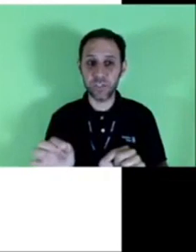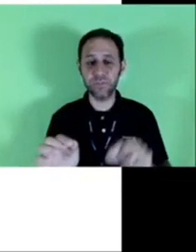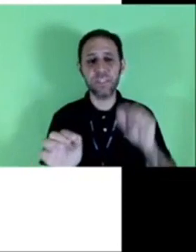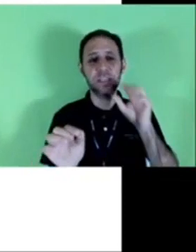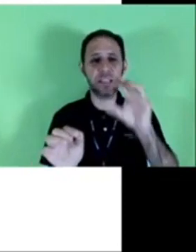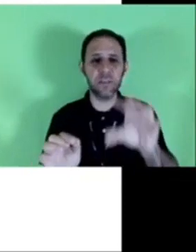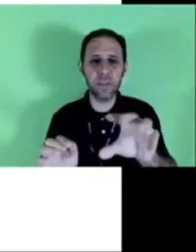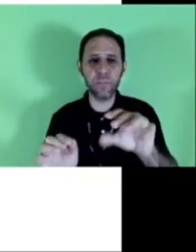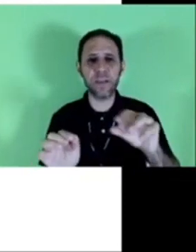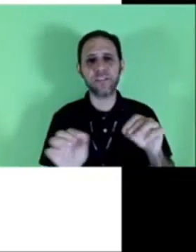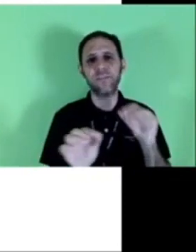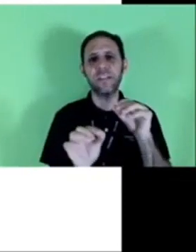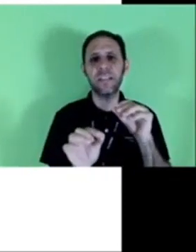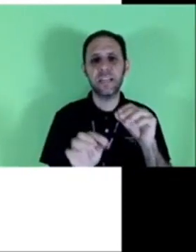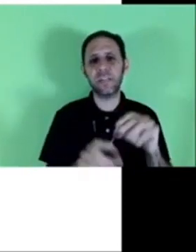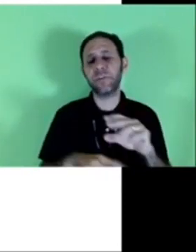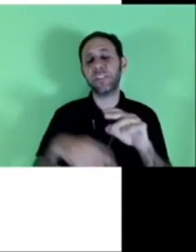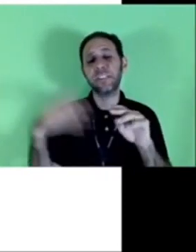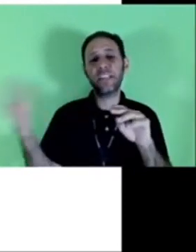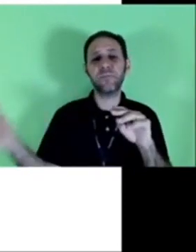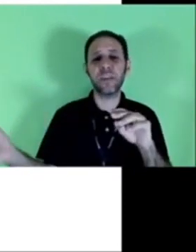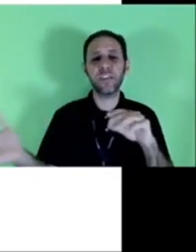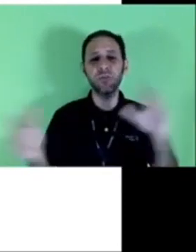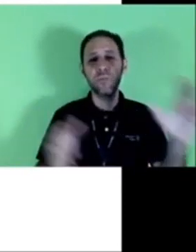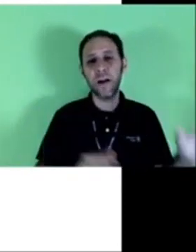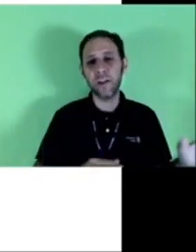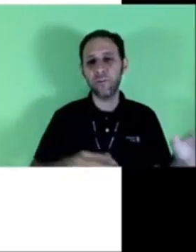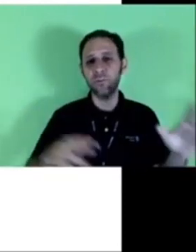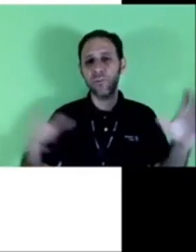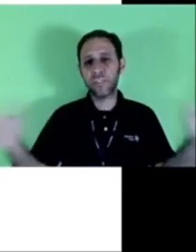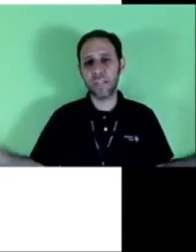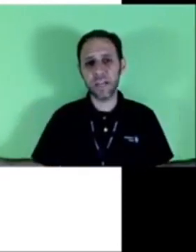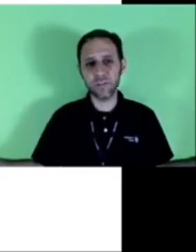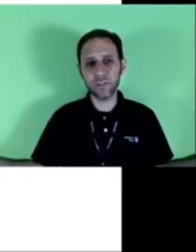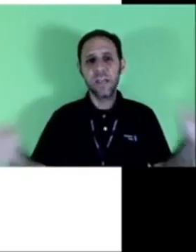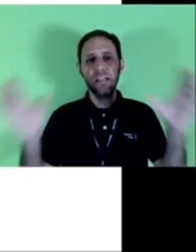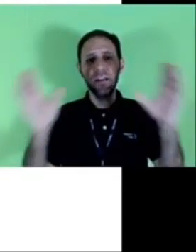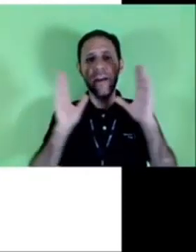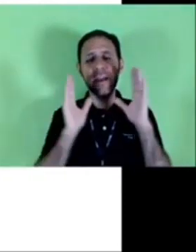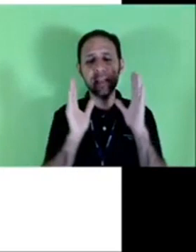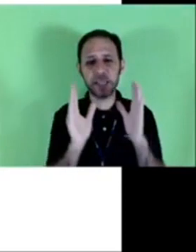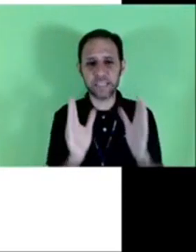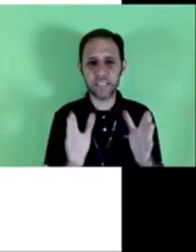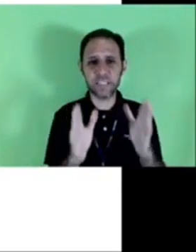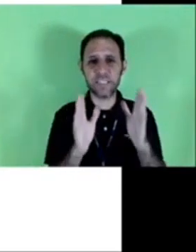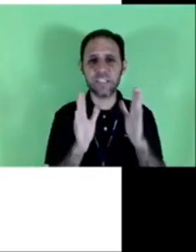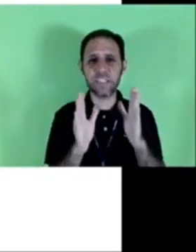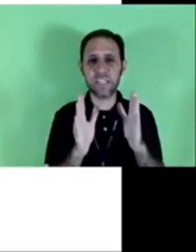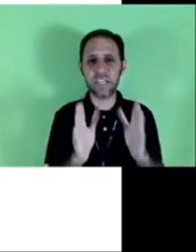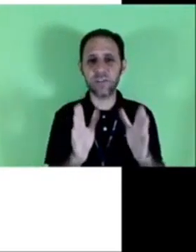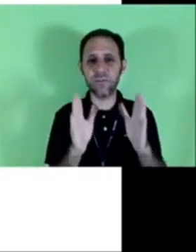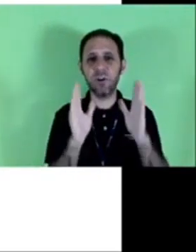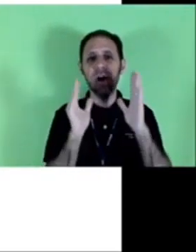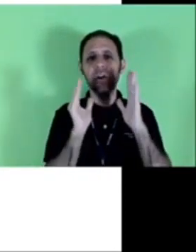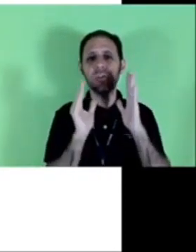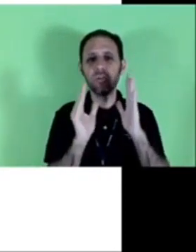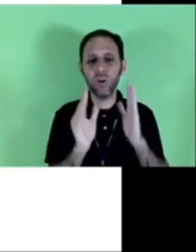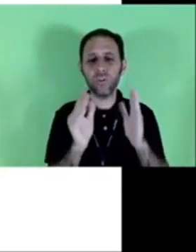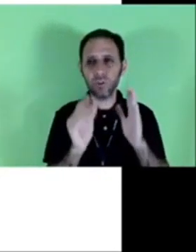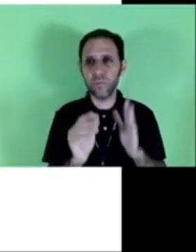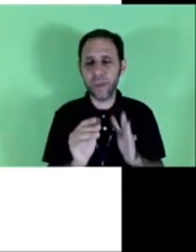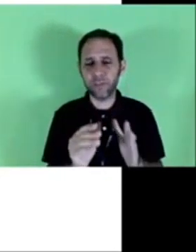vigente, você determina o prazo de validade, ela pode ser seis meses, um ano, dois anos, então é interessante que esteja escrito